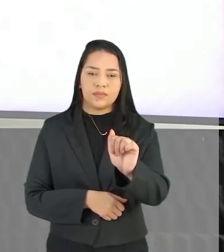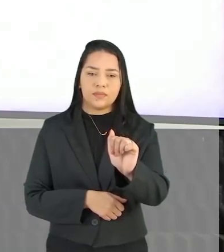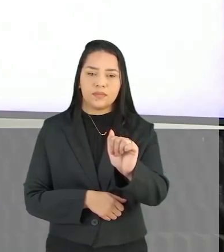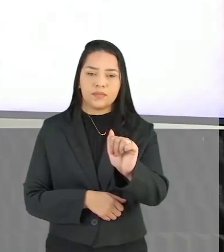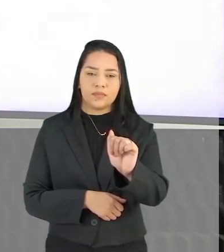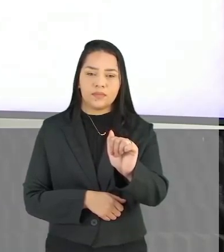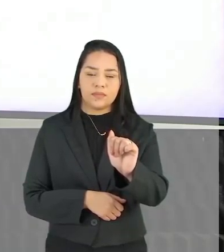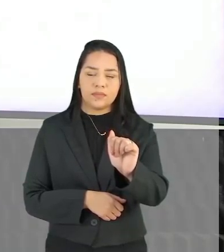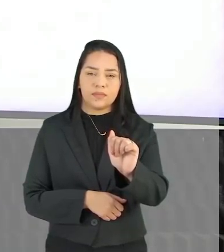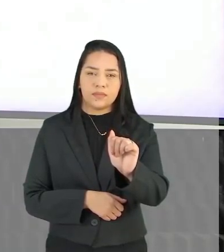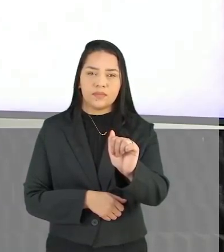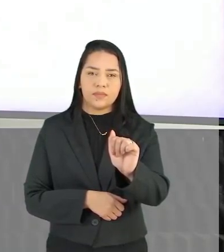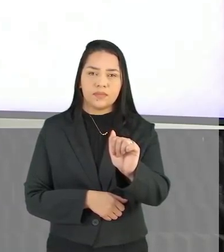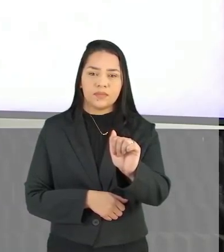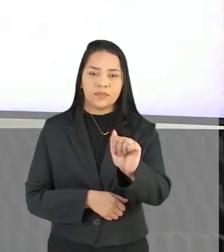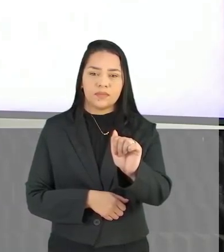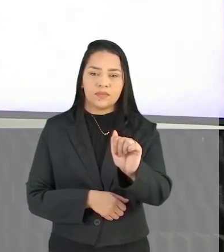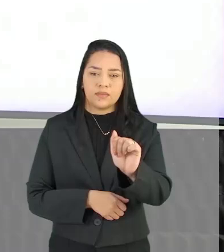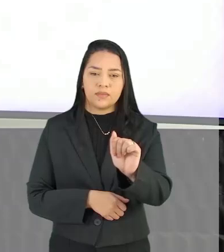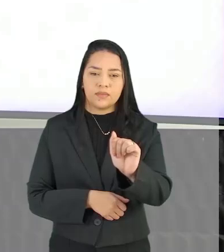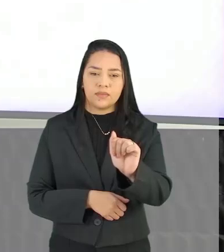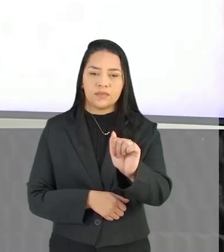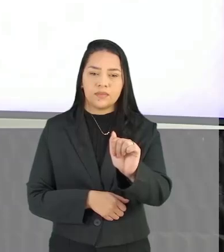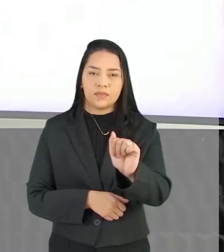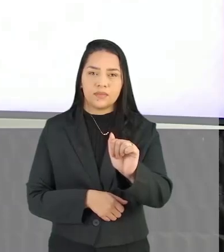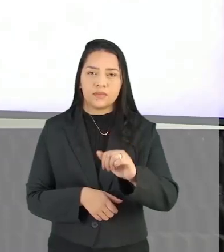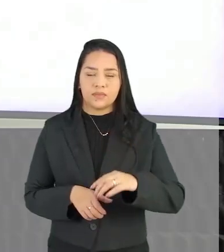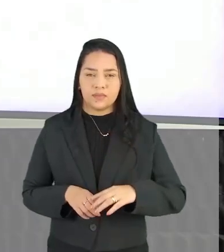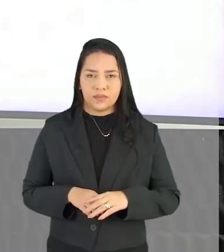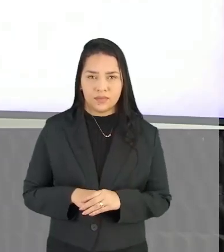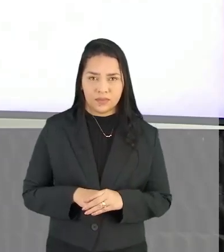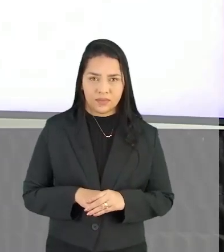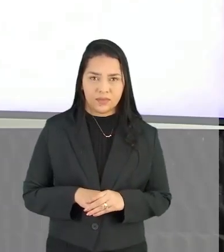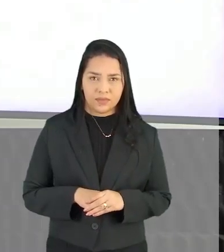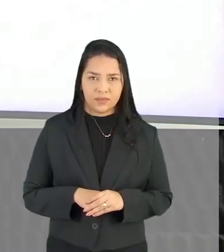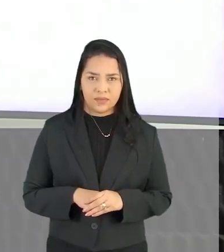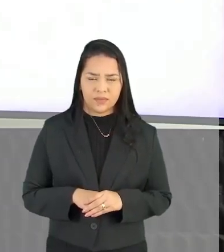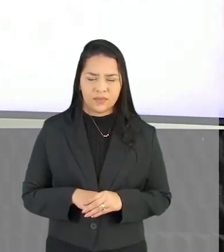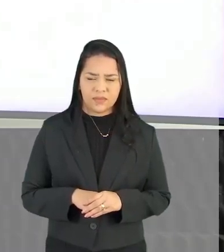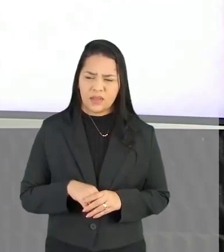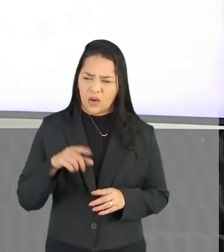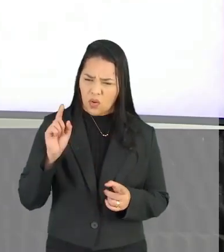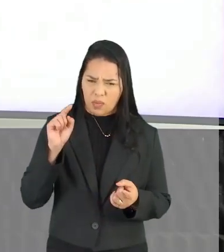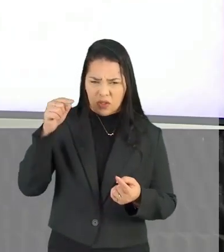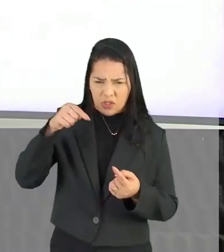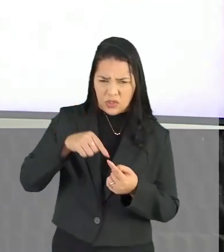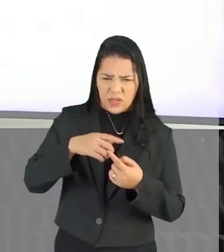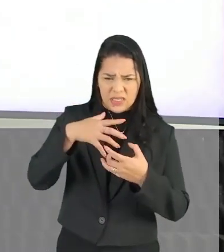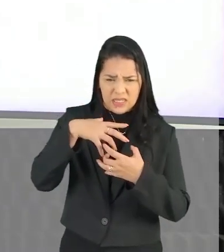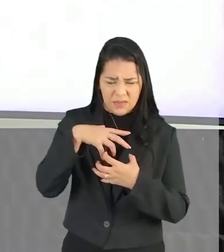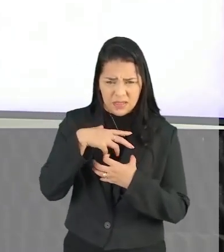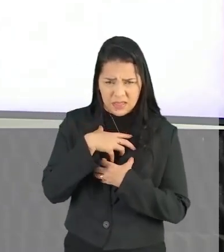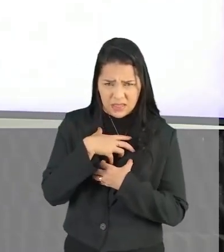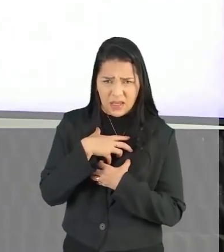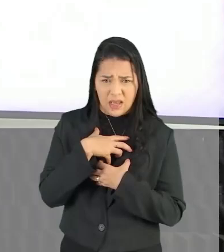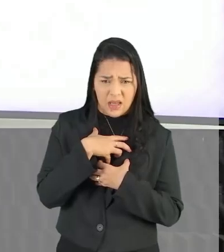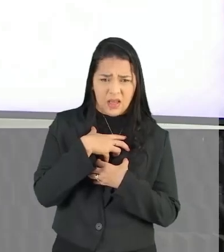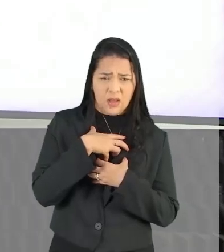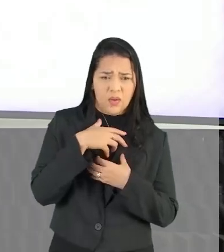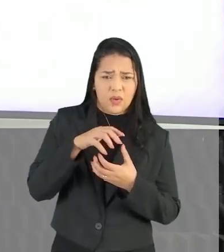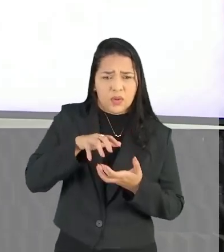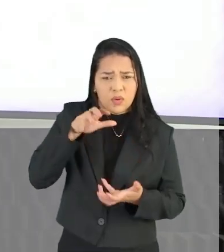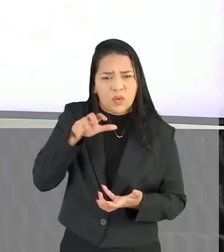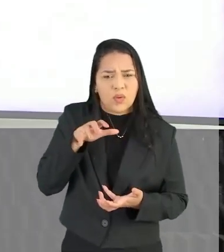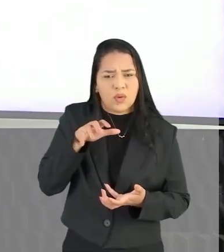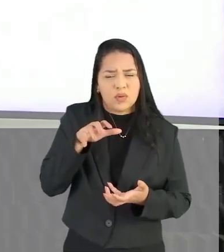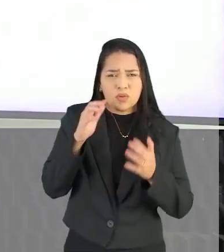Sensibilizar o idoso A respeito dos cuidados Com a saúde Será que o objetivo É sensibilizar o idoso